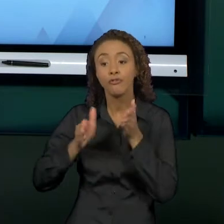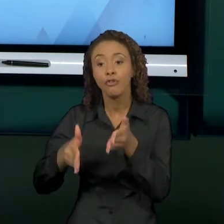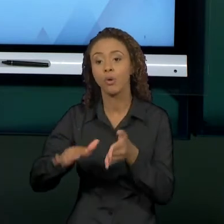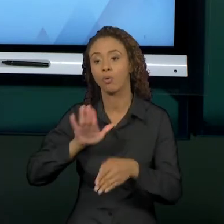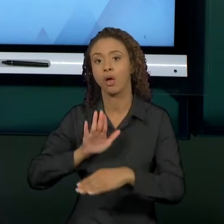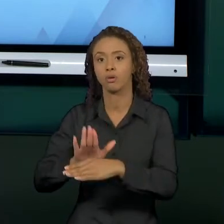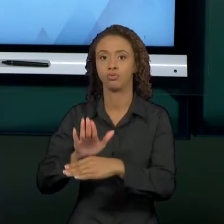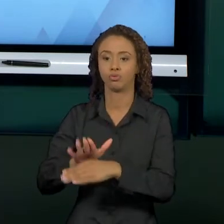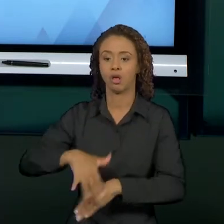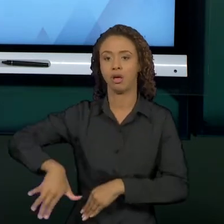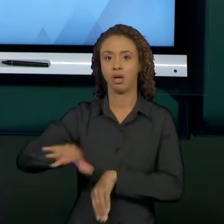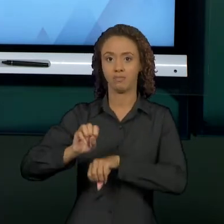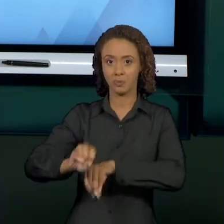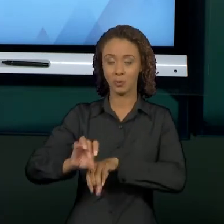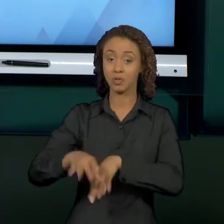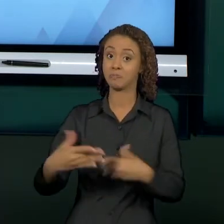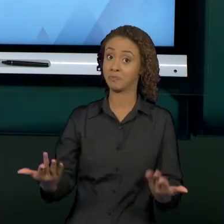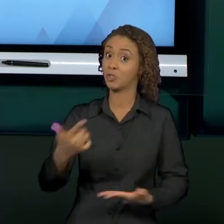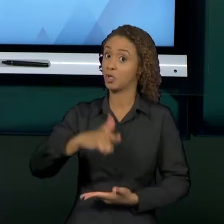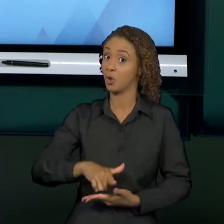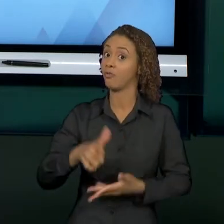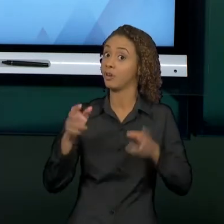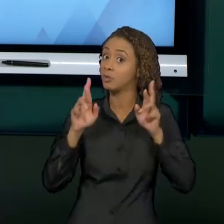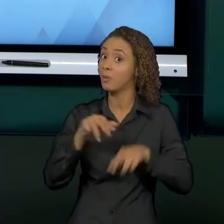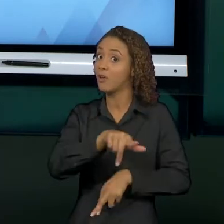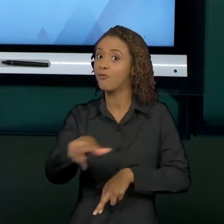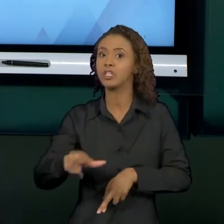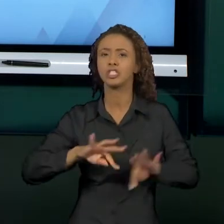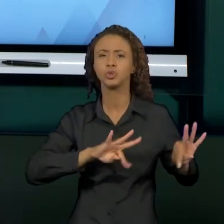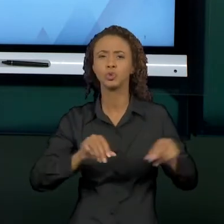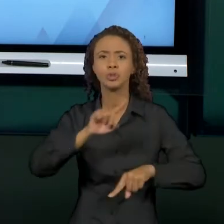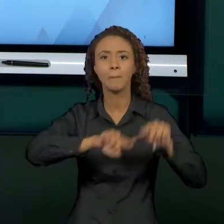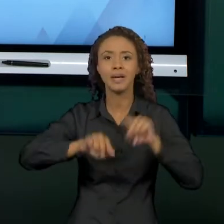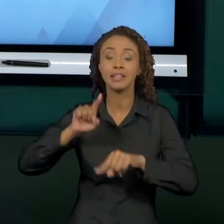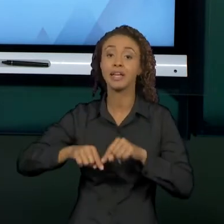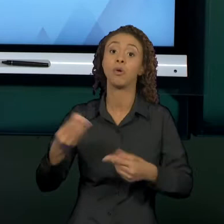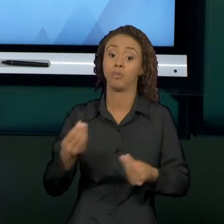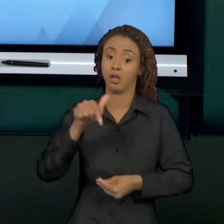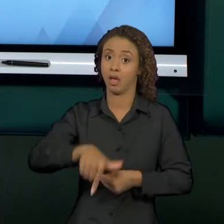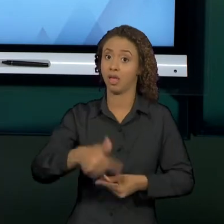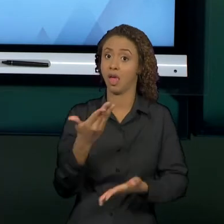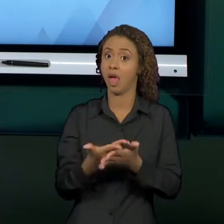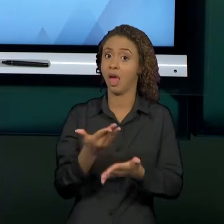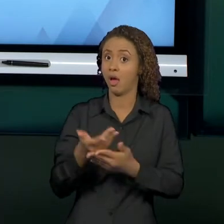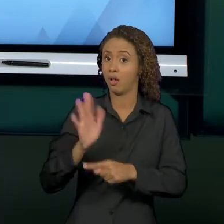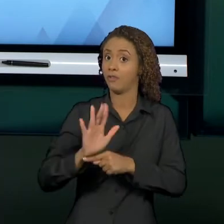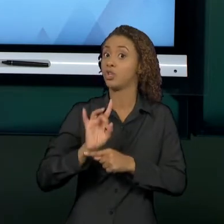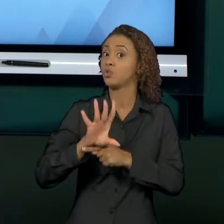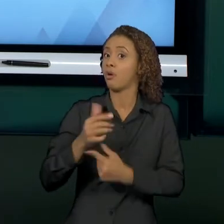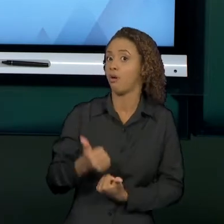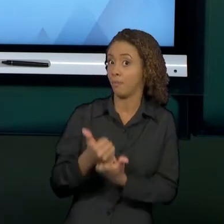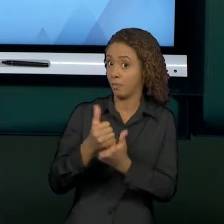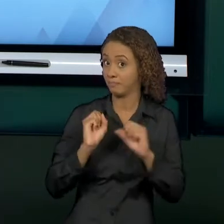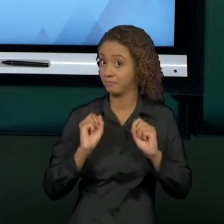Novamente, espero que vocês explorem os recursos, porque essa videoaula é apenas um ponto de apoio, ok?